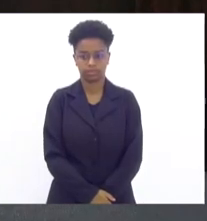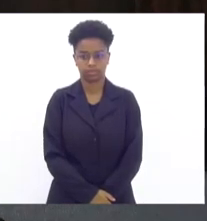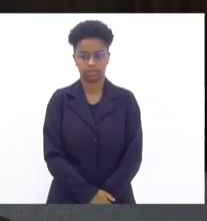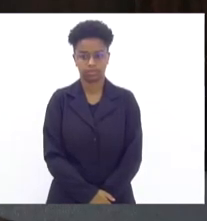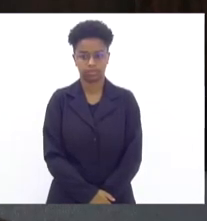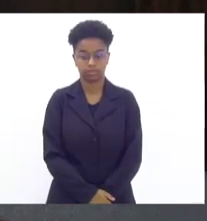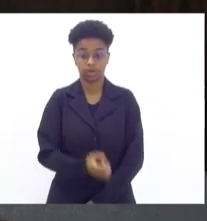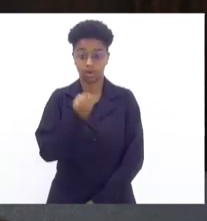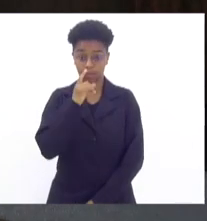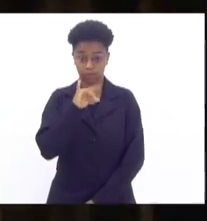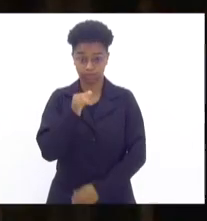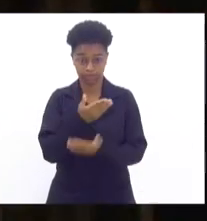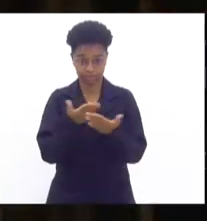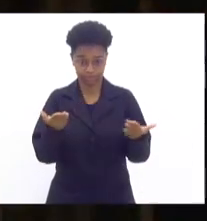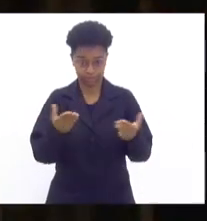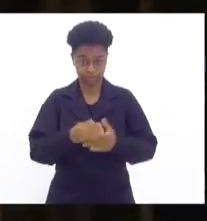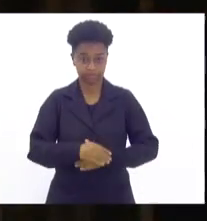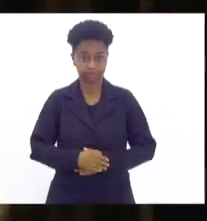Bom dia a todos.